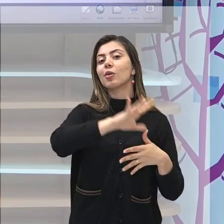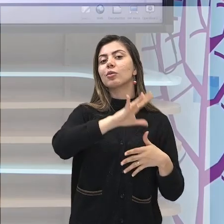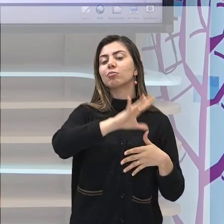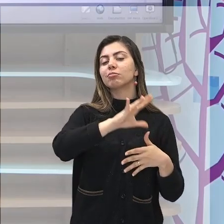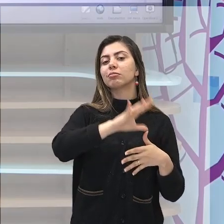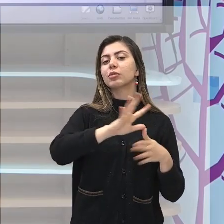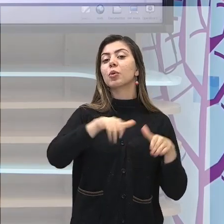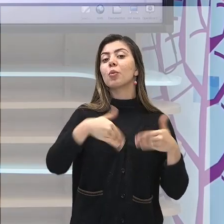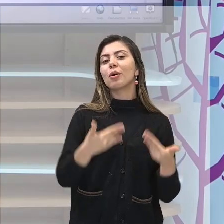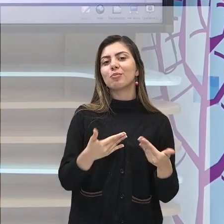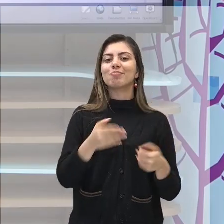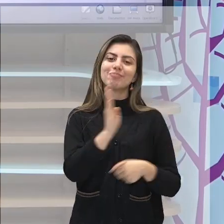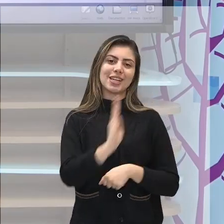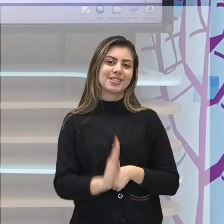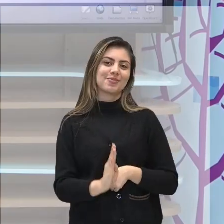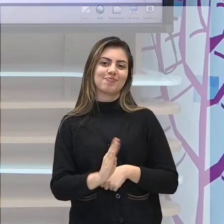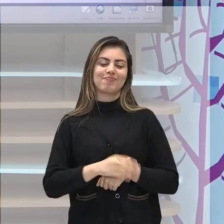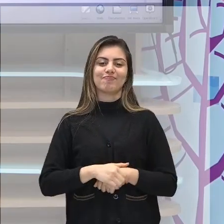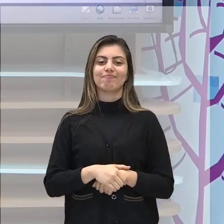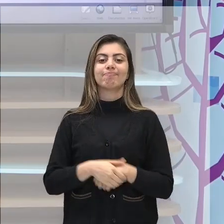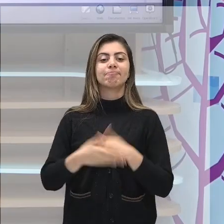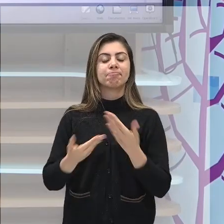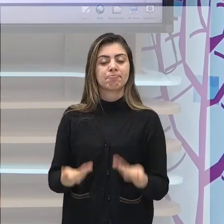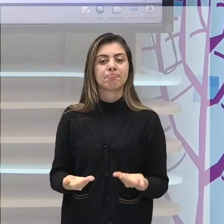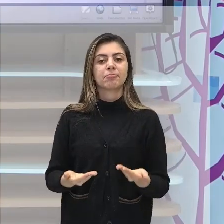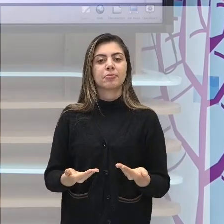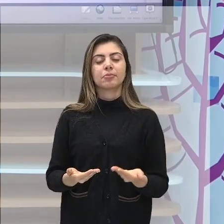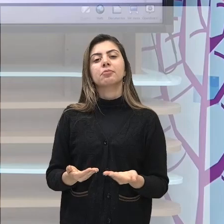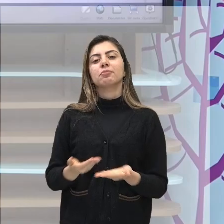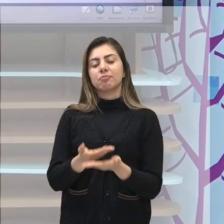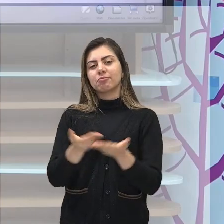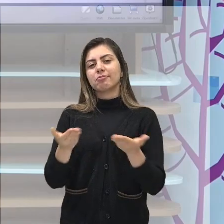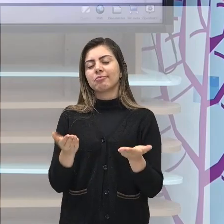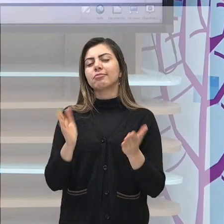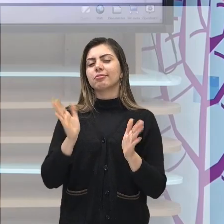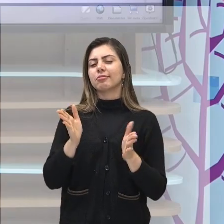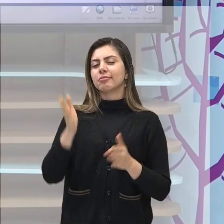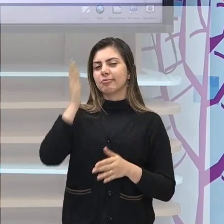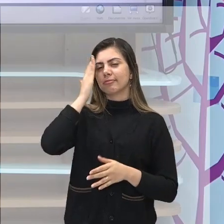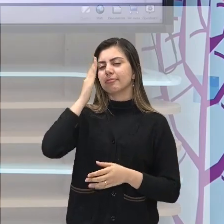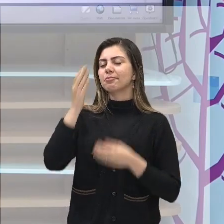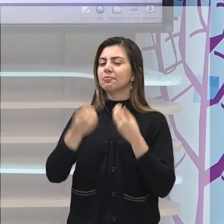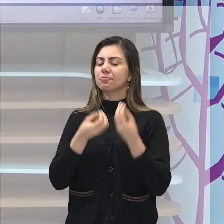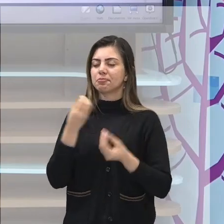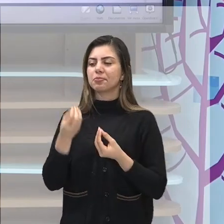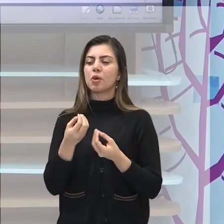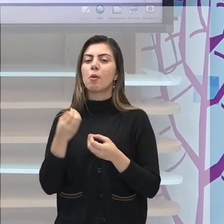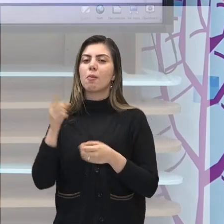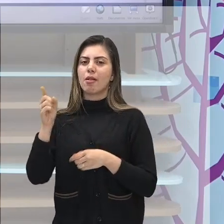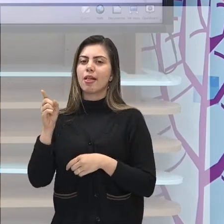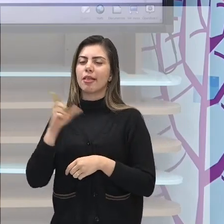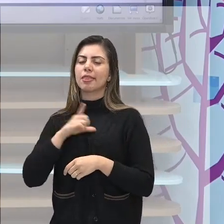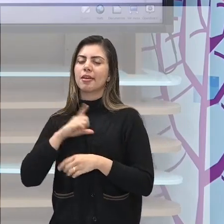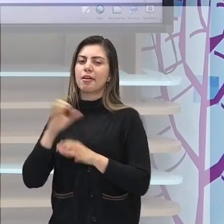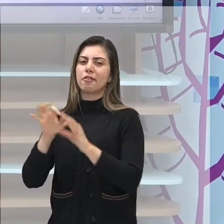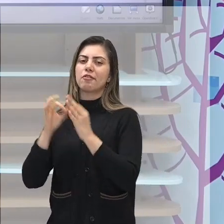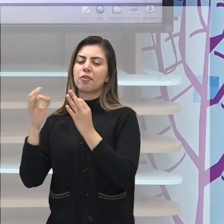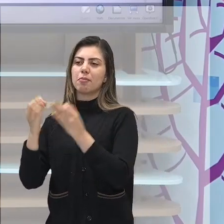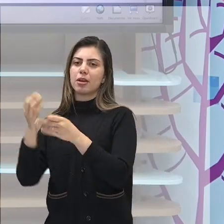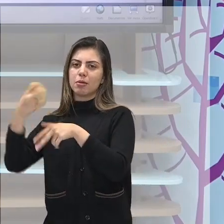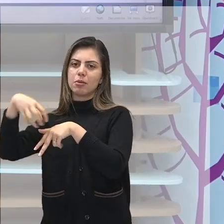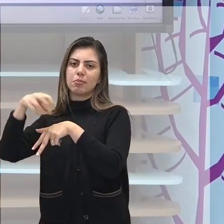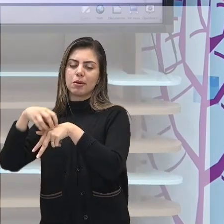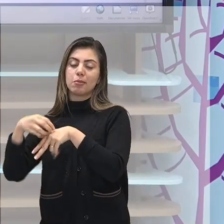era essa? O Brasil. Então, agora você tem um motivo, um dos